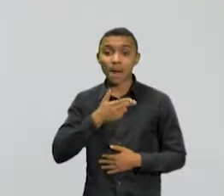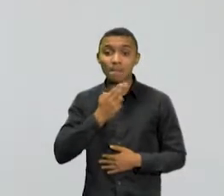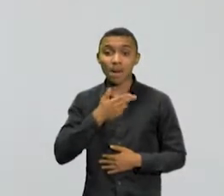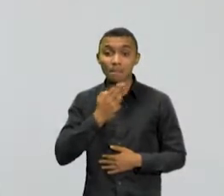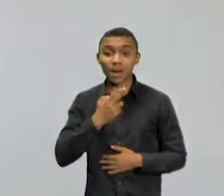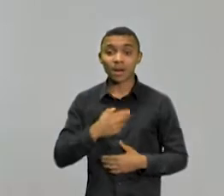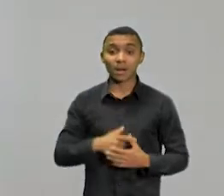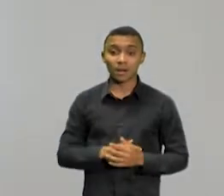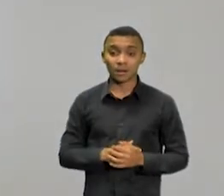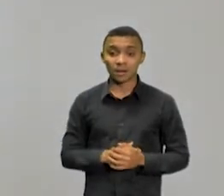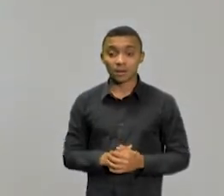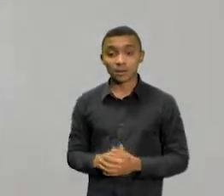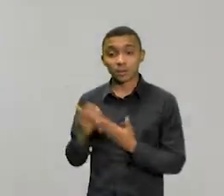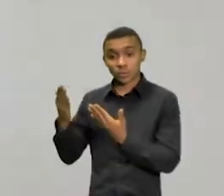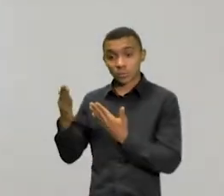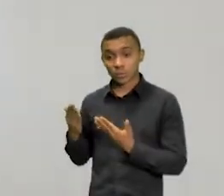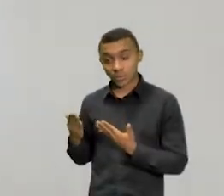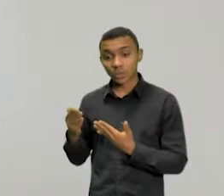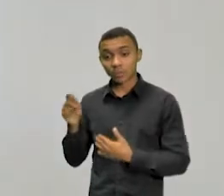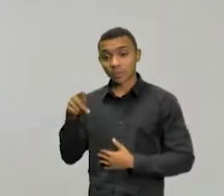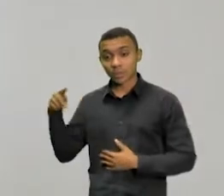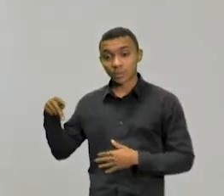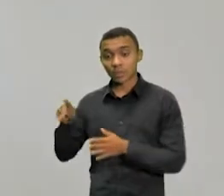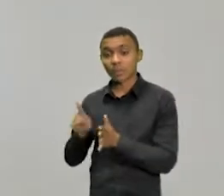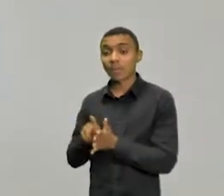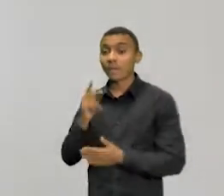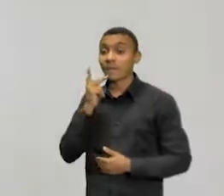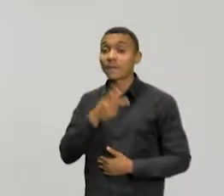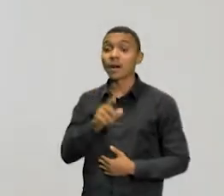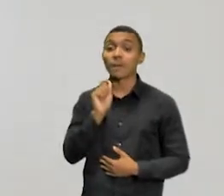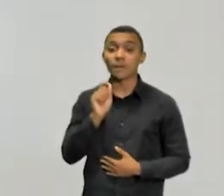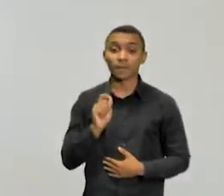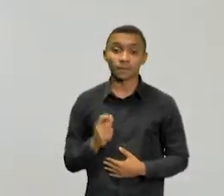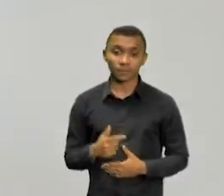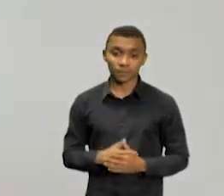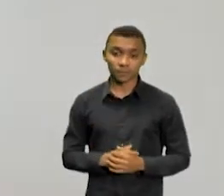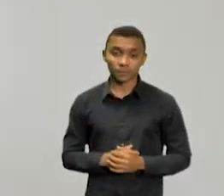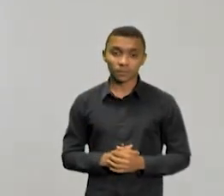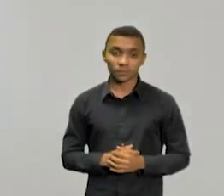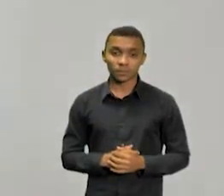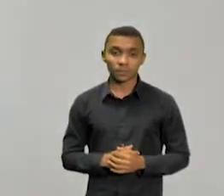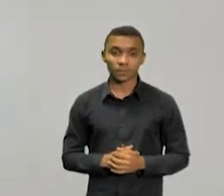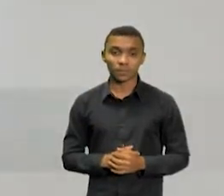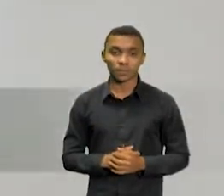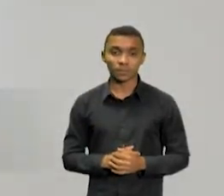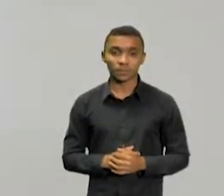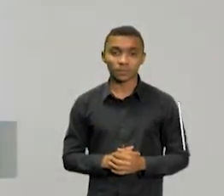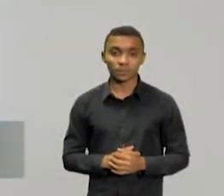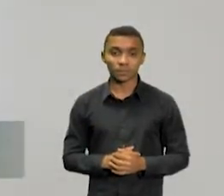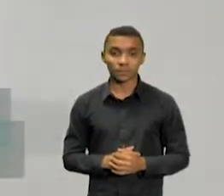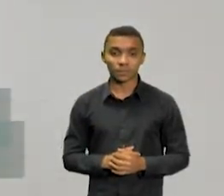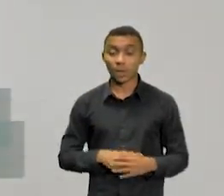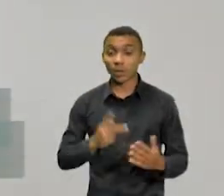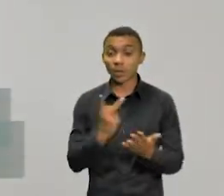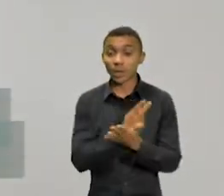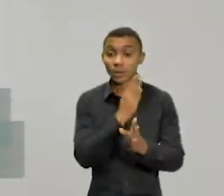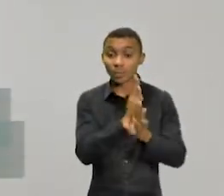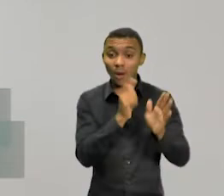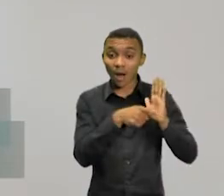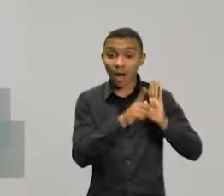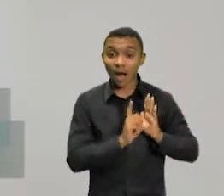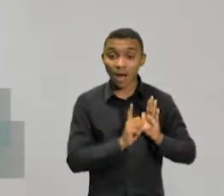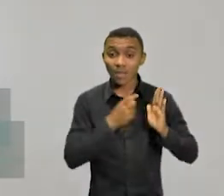Sociologia, este professor universitário comenta o cenário. Isso diz muito sobre a nossa